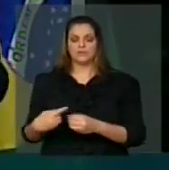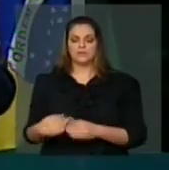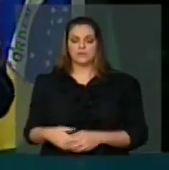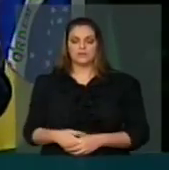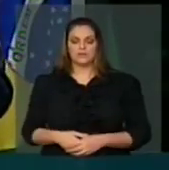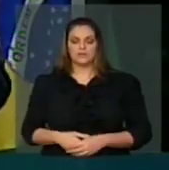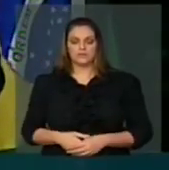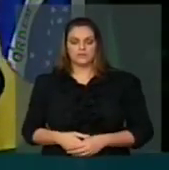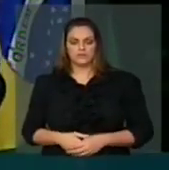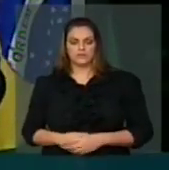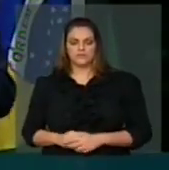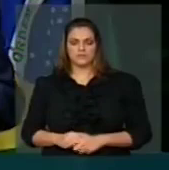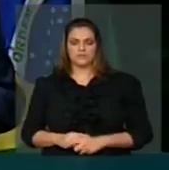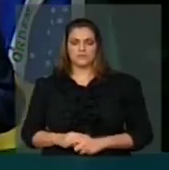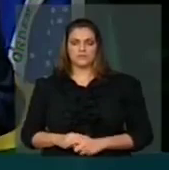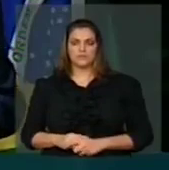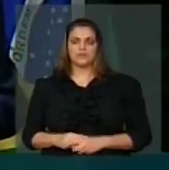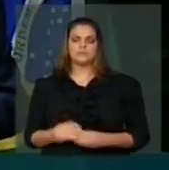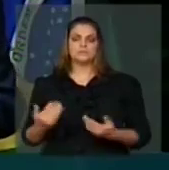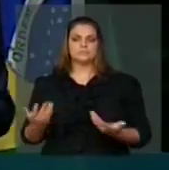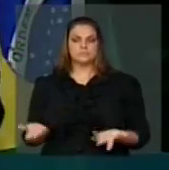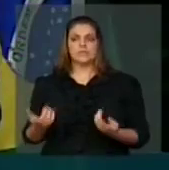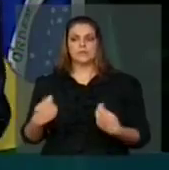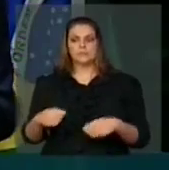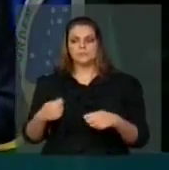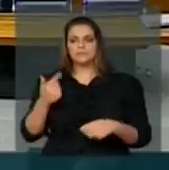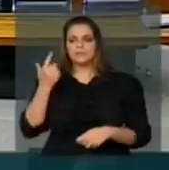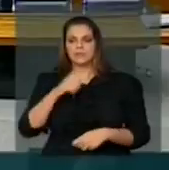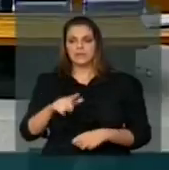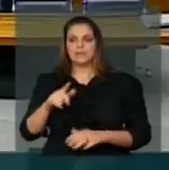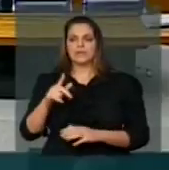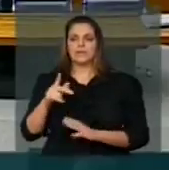Vida, eles terem a prioridade para se estabelecer. Era esse o nosso pronunciamento. Pois não, deputado.